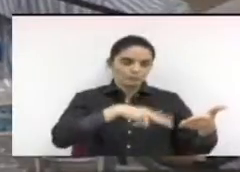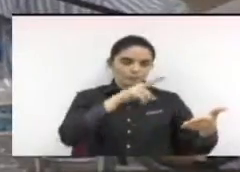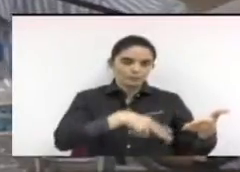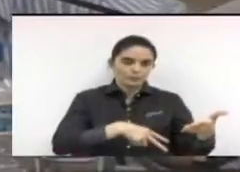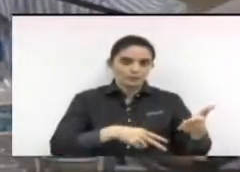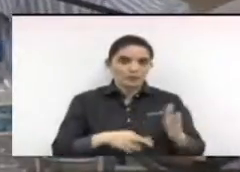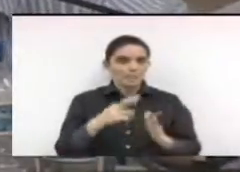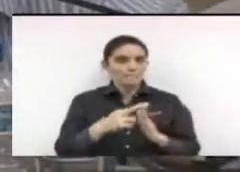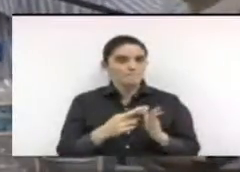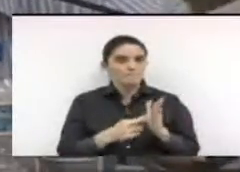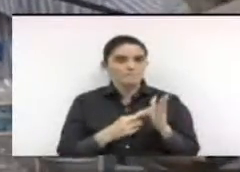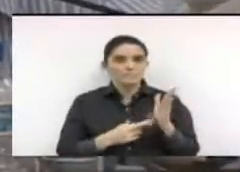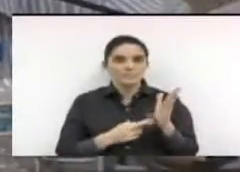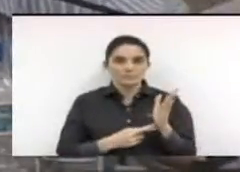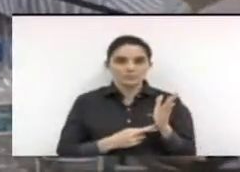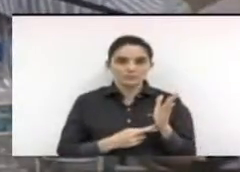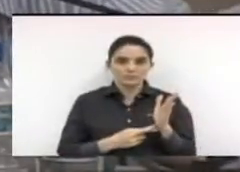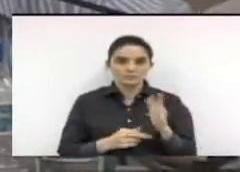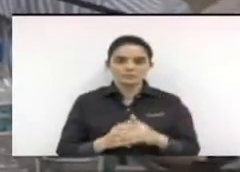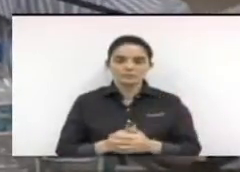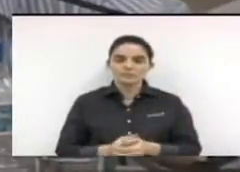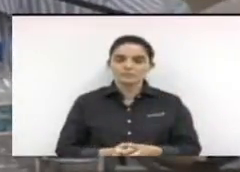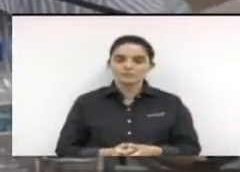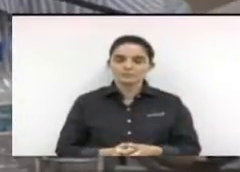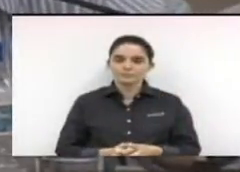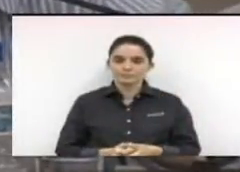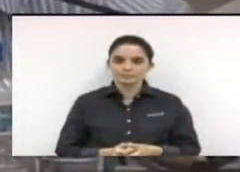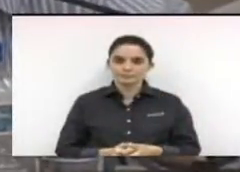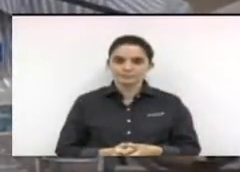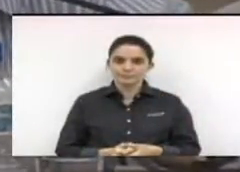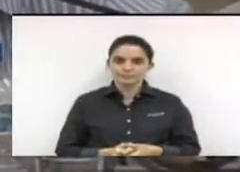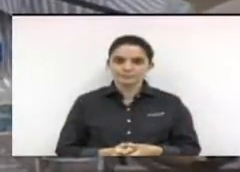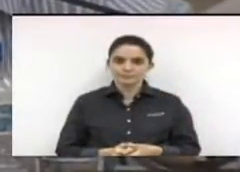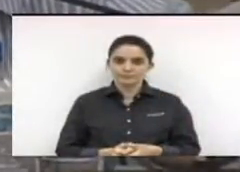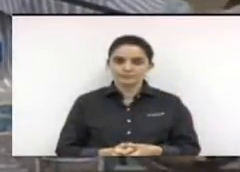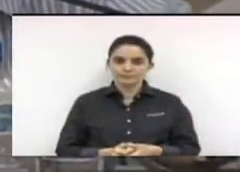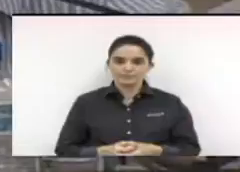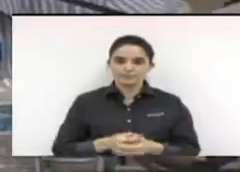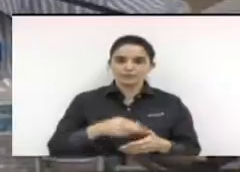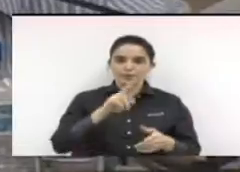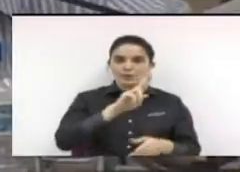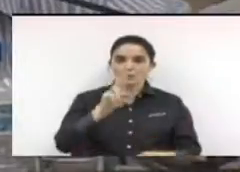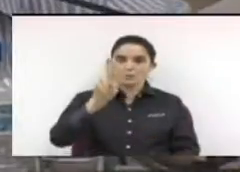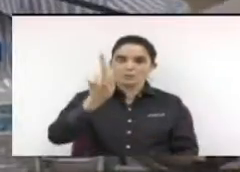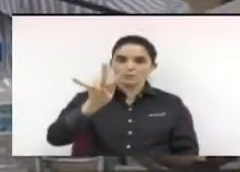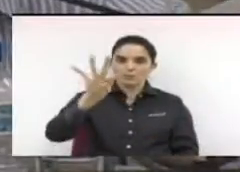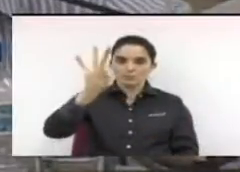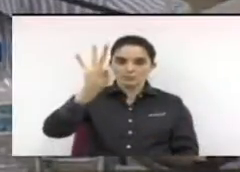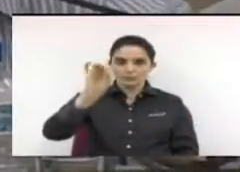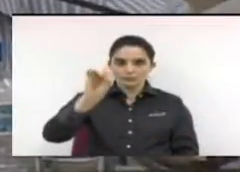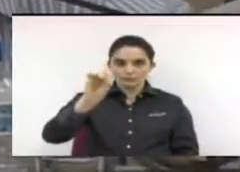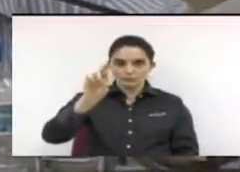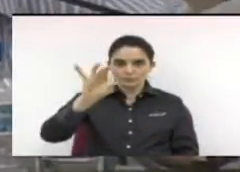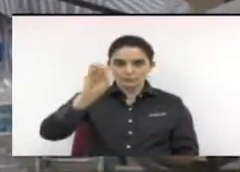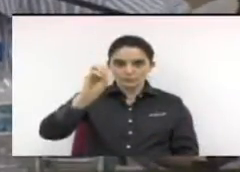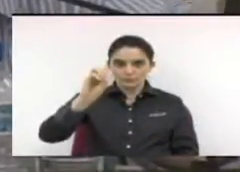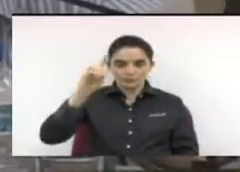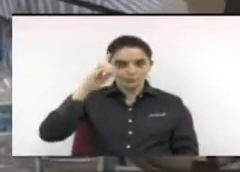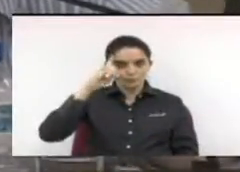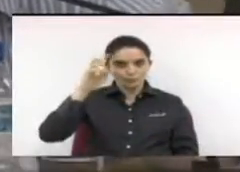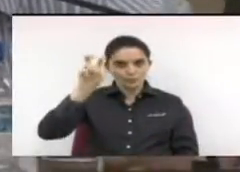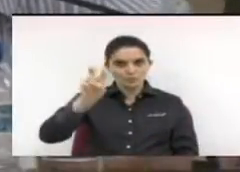regimental a presente moção de protesto. Plenário, vereador Vitório Bortolã, 5 dias do mês de outubro de